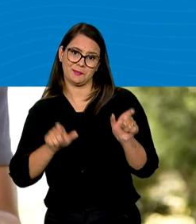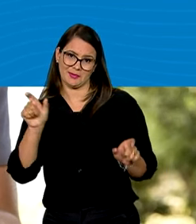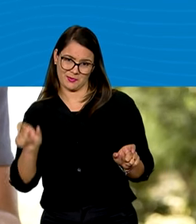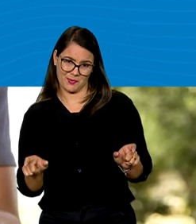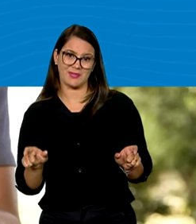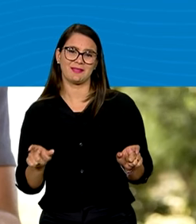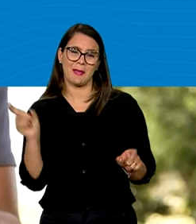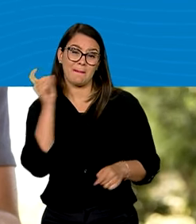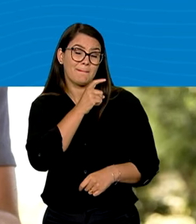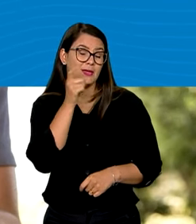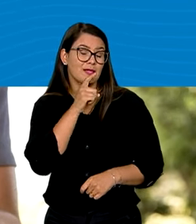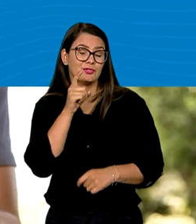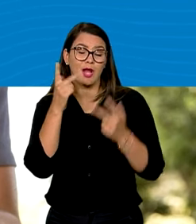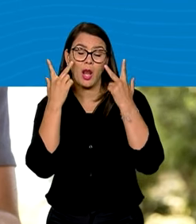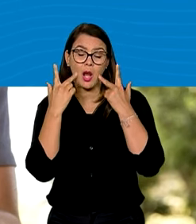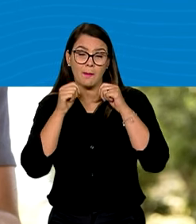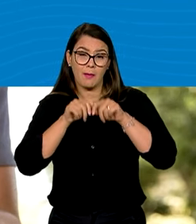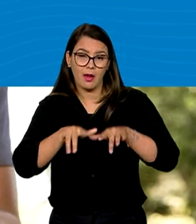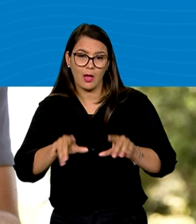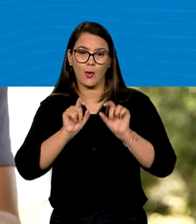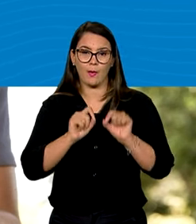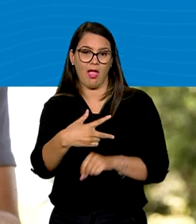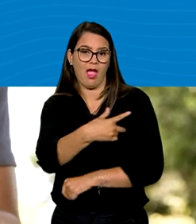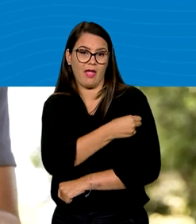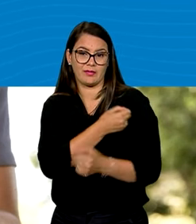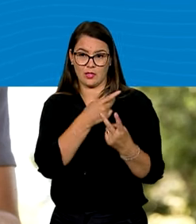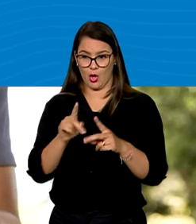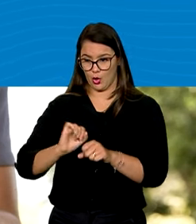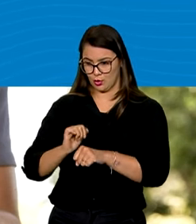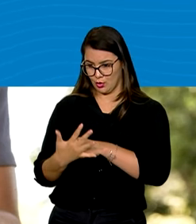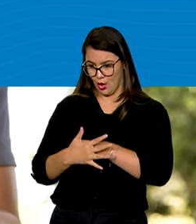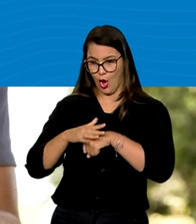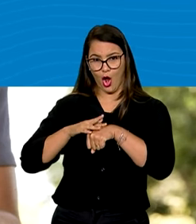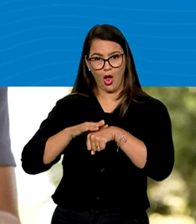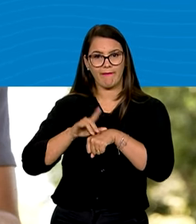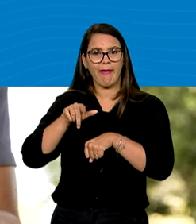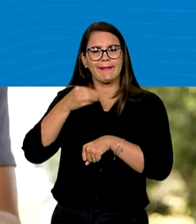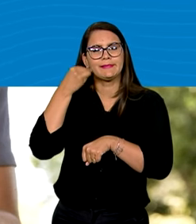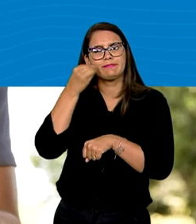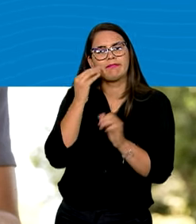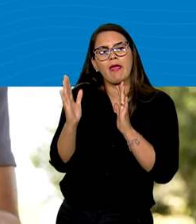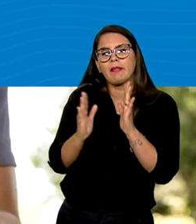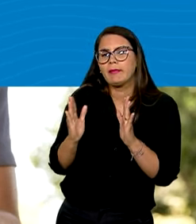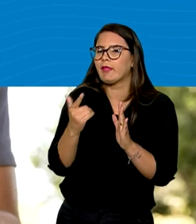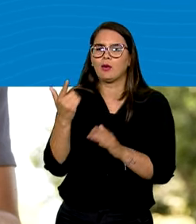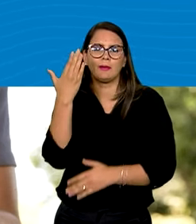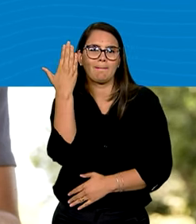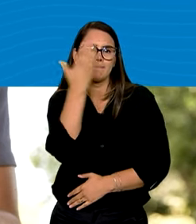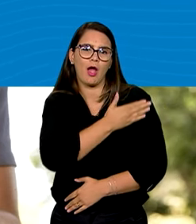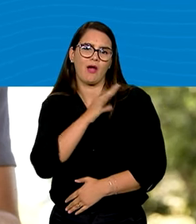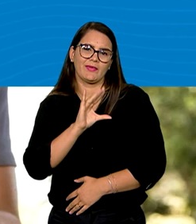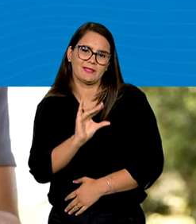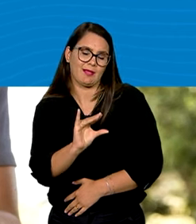Entre as mentiras mais comuns estão a de que a vacina contra a covid-19 é experimental e não tem comprovação